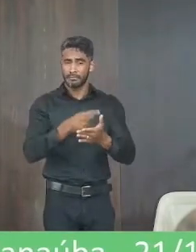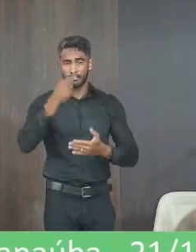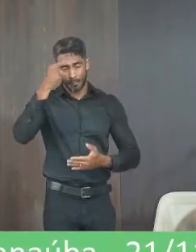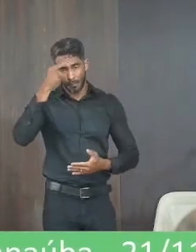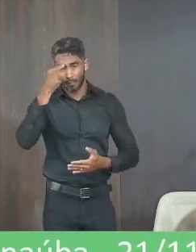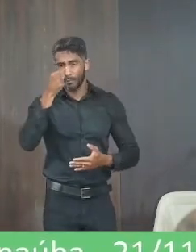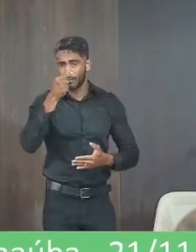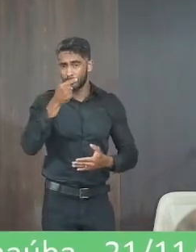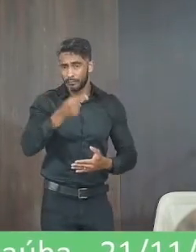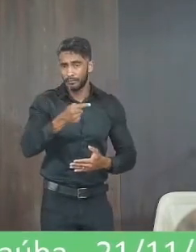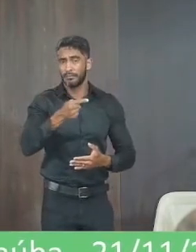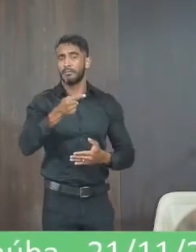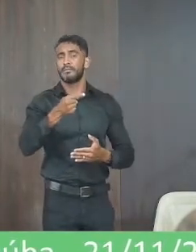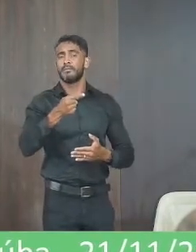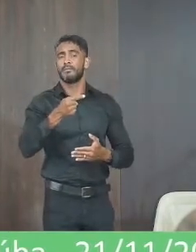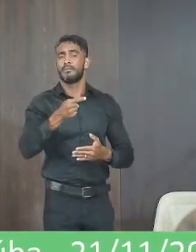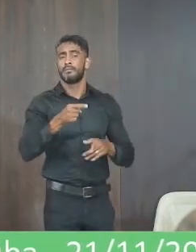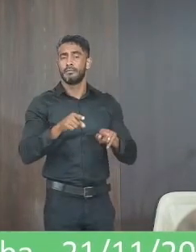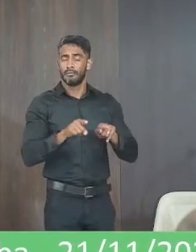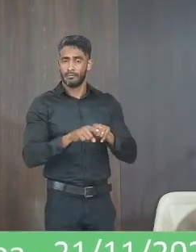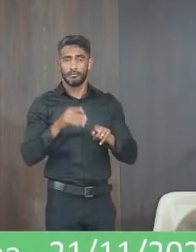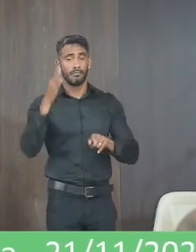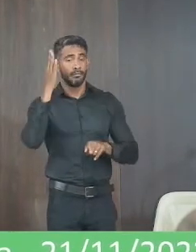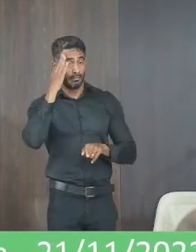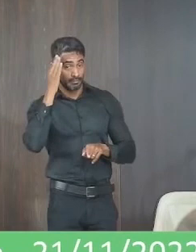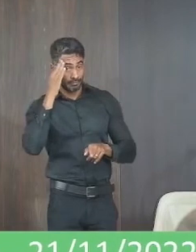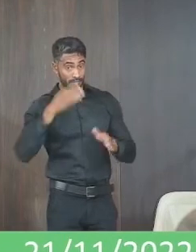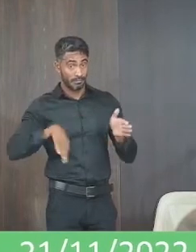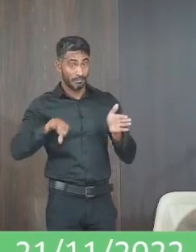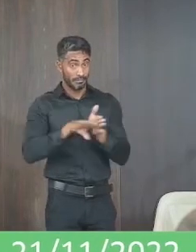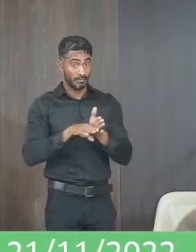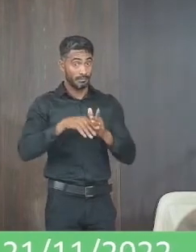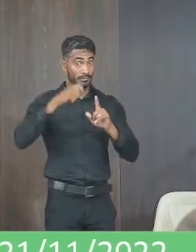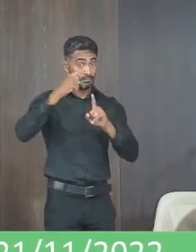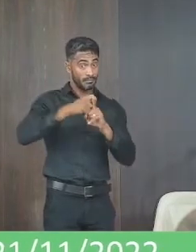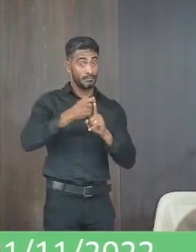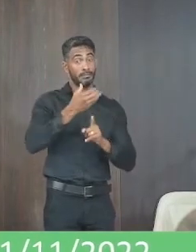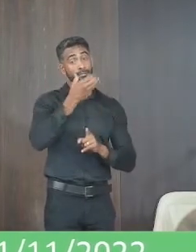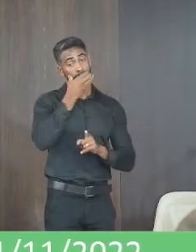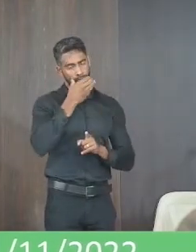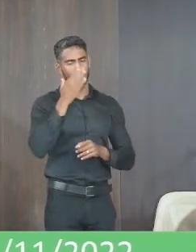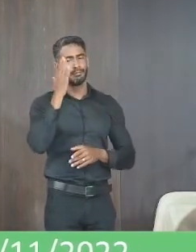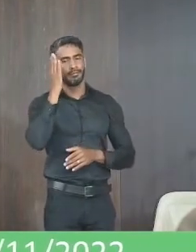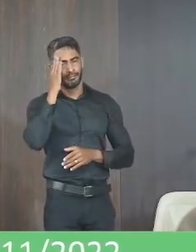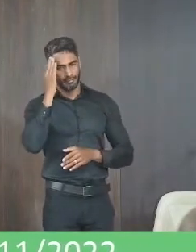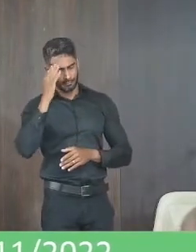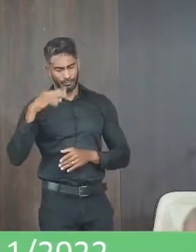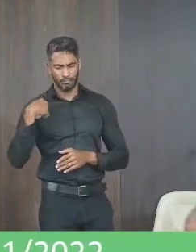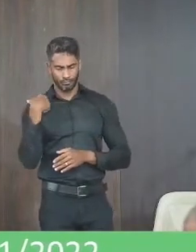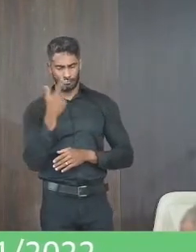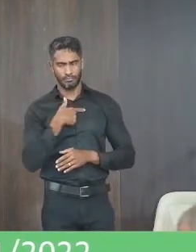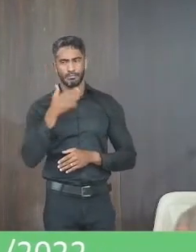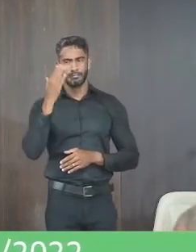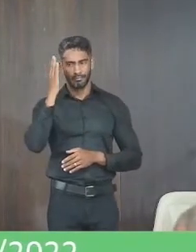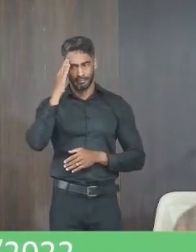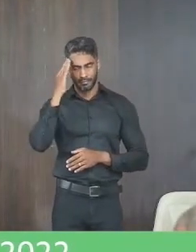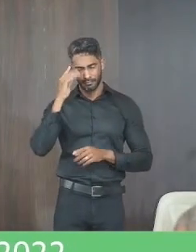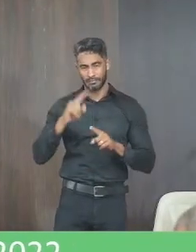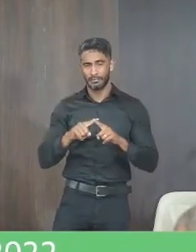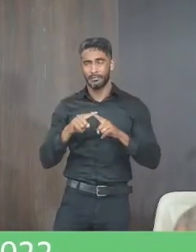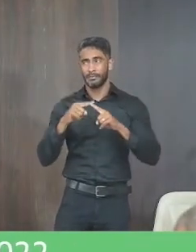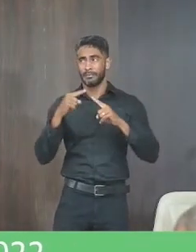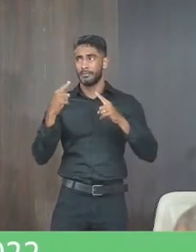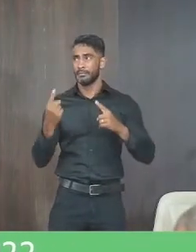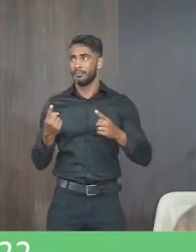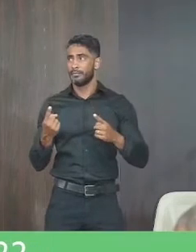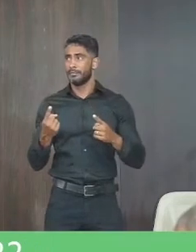obrigatório é sabido também que até o mês de dezembro eu sei disso todos nós sabemos porém